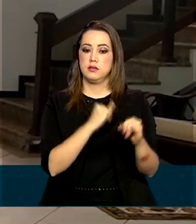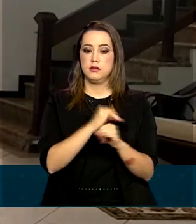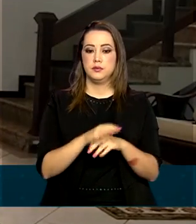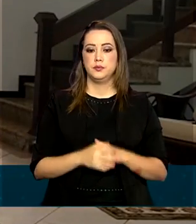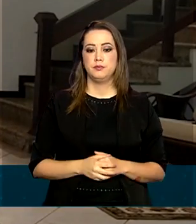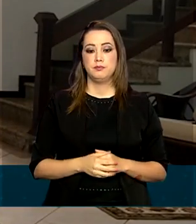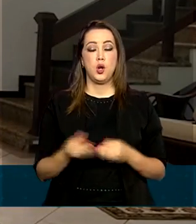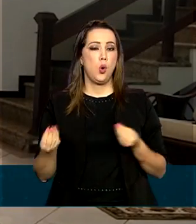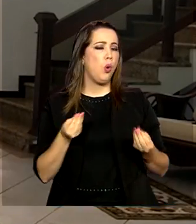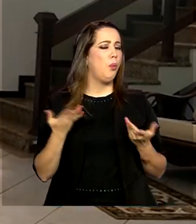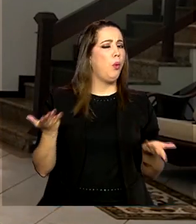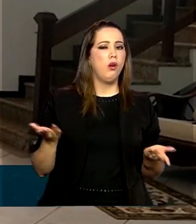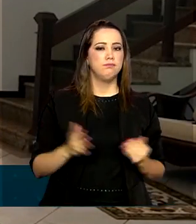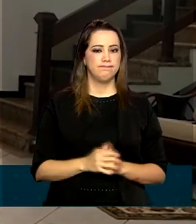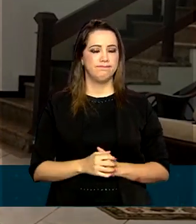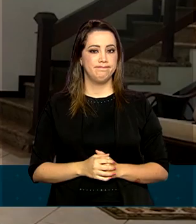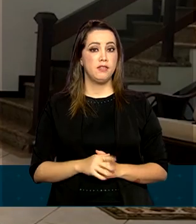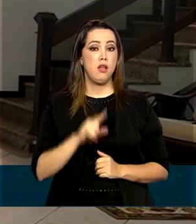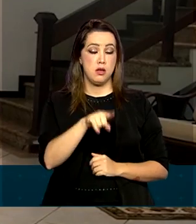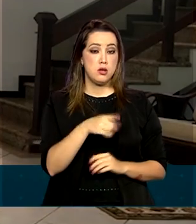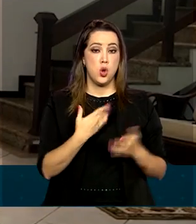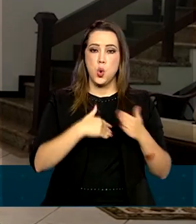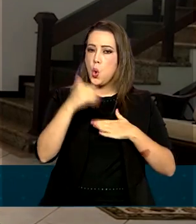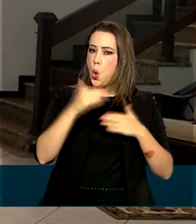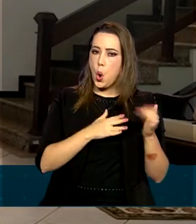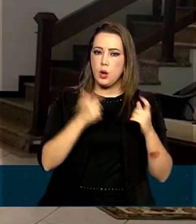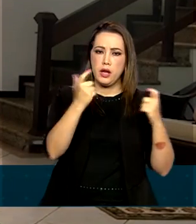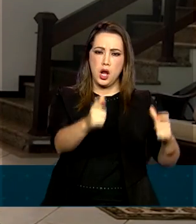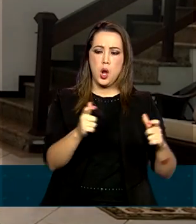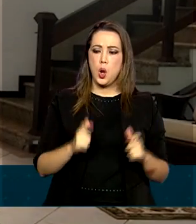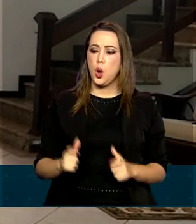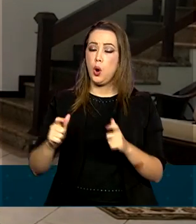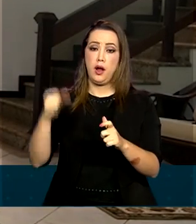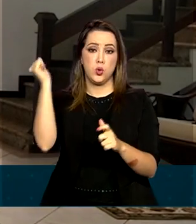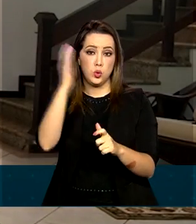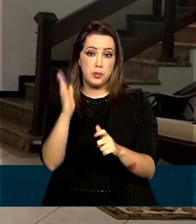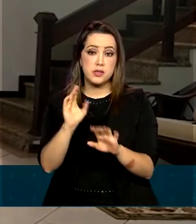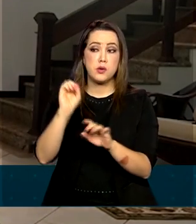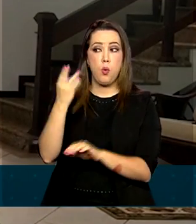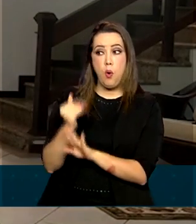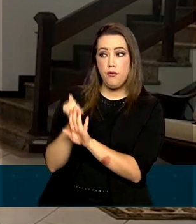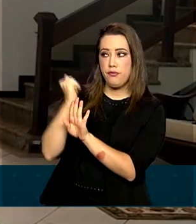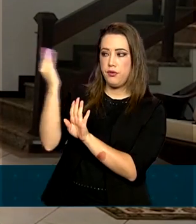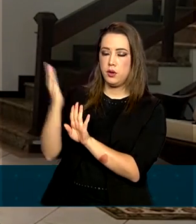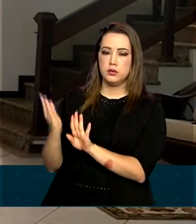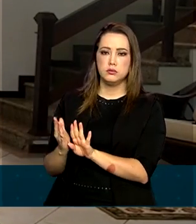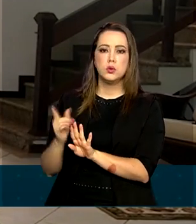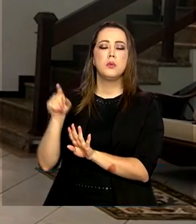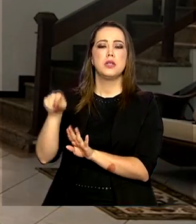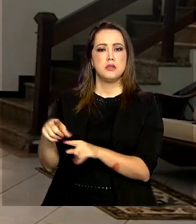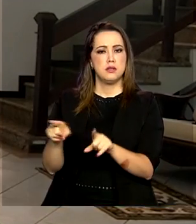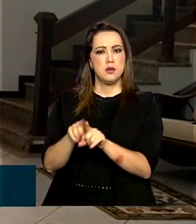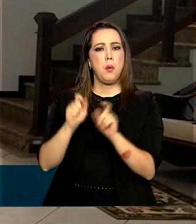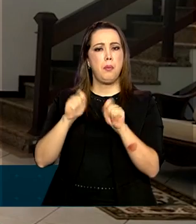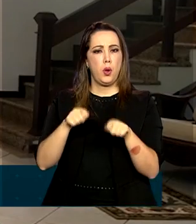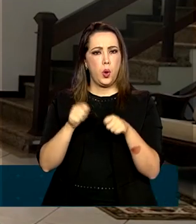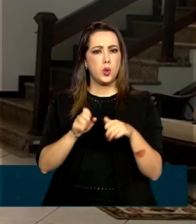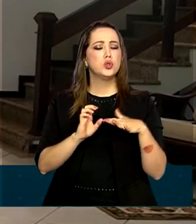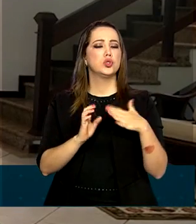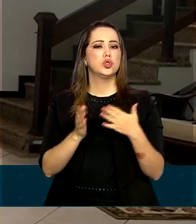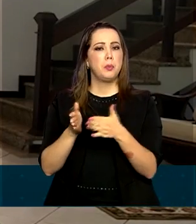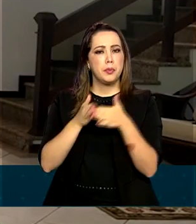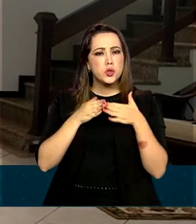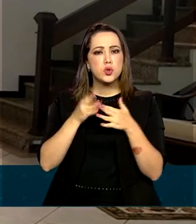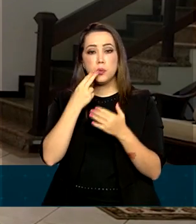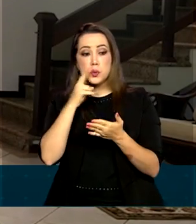enviar a encomenda a qualquer parte do país ou no exterior, as pequenas empresas podem solicitar aos Correios a